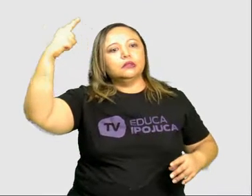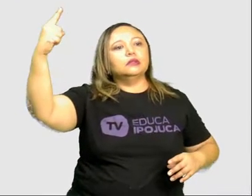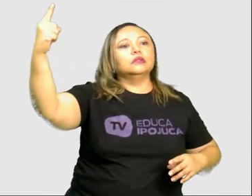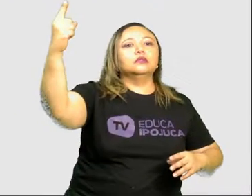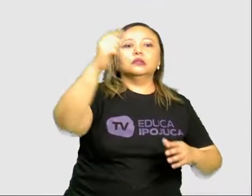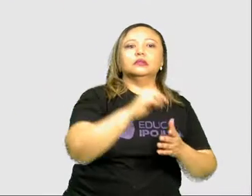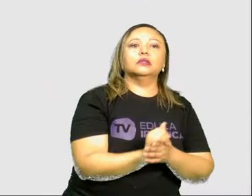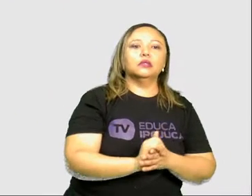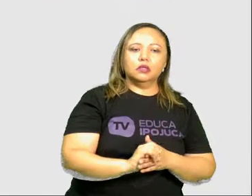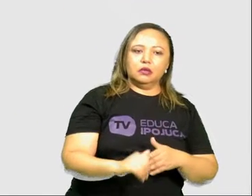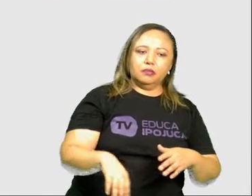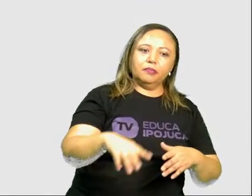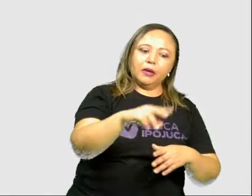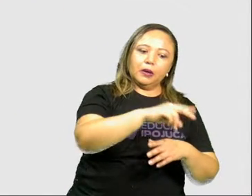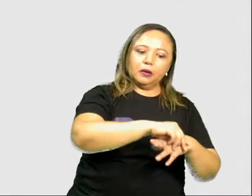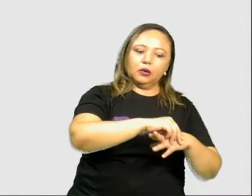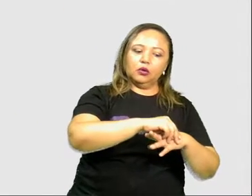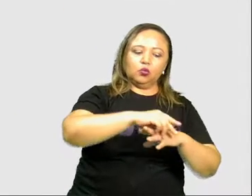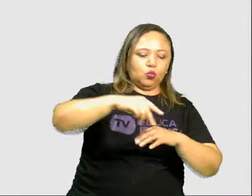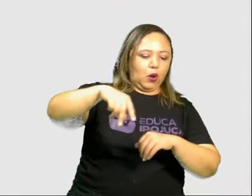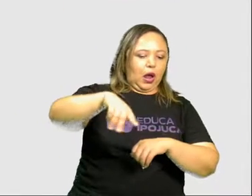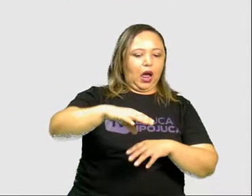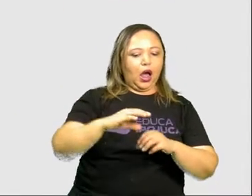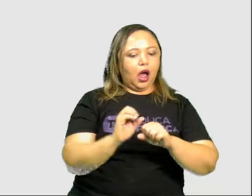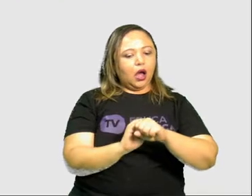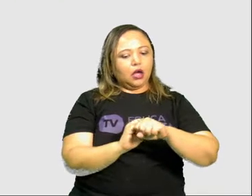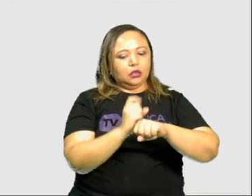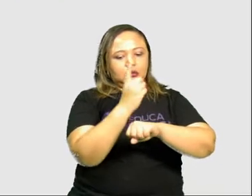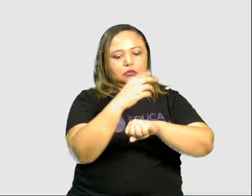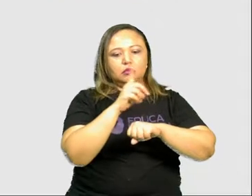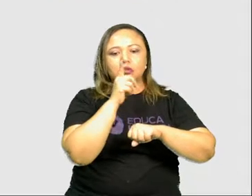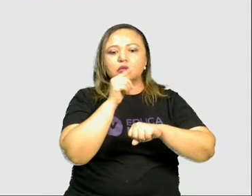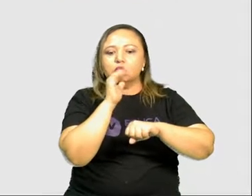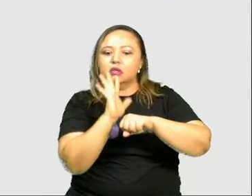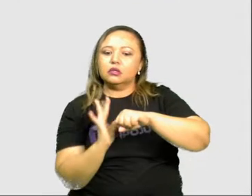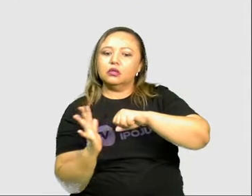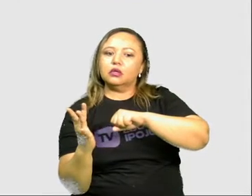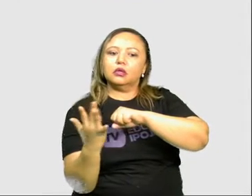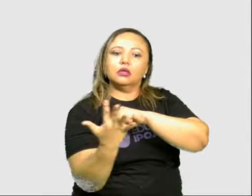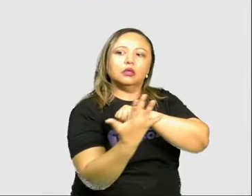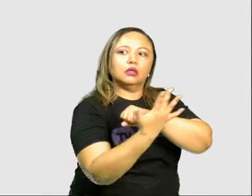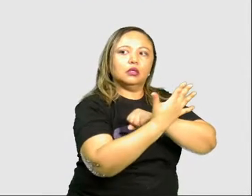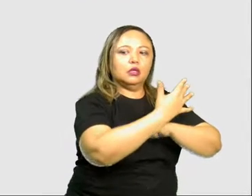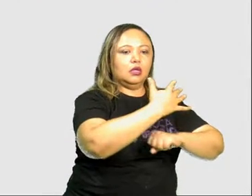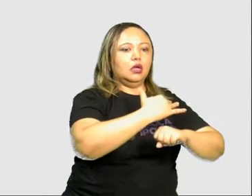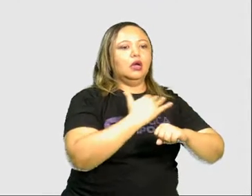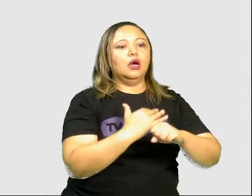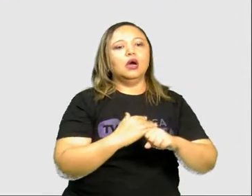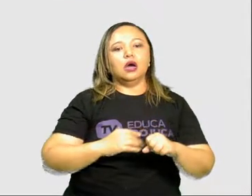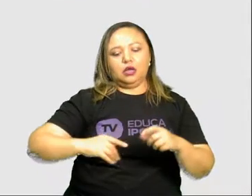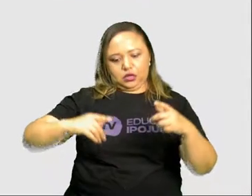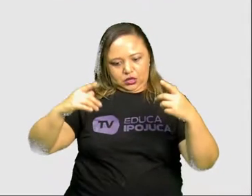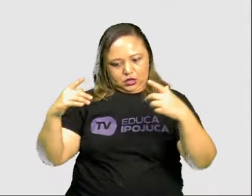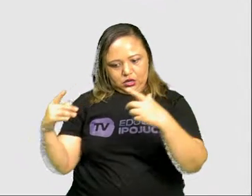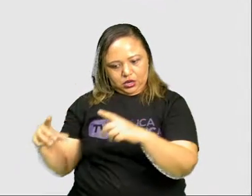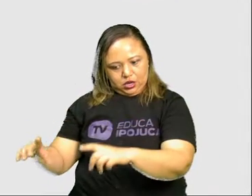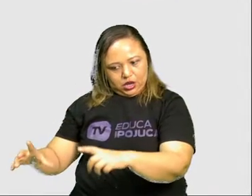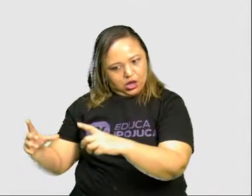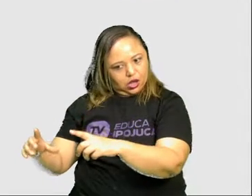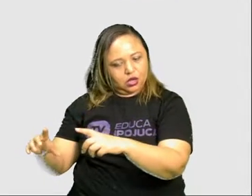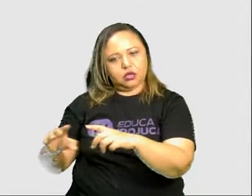ilha de Cabo Verde e o território se dividia. A parte oeste dessa linha